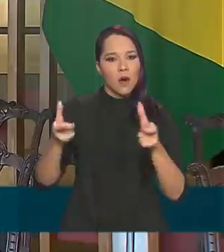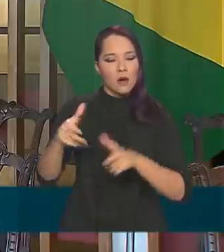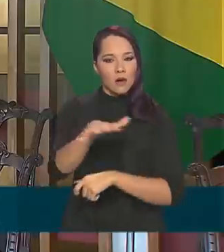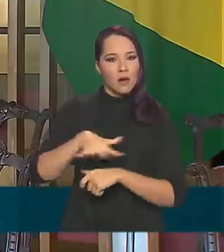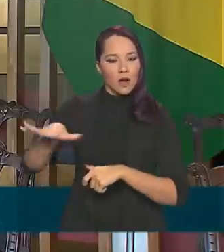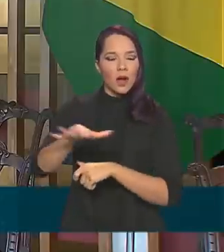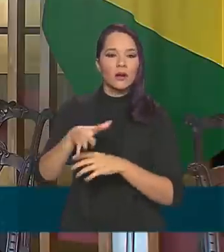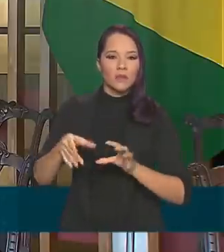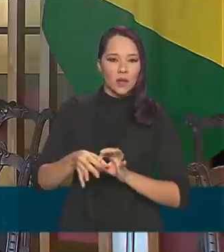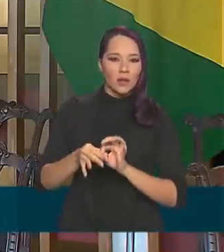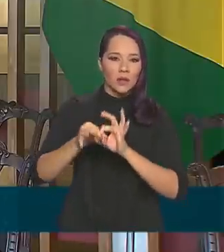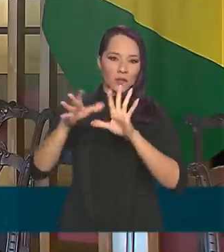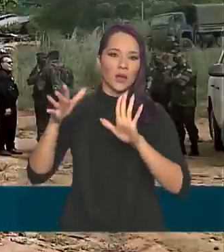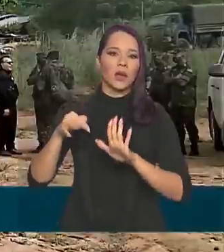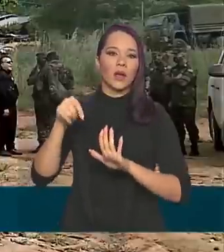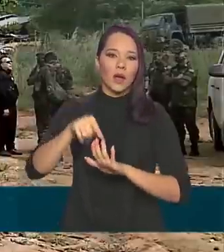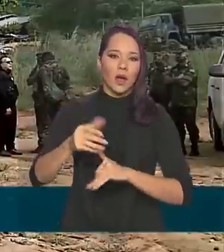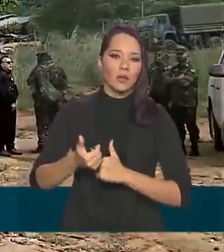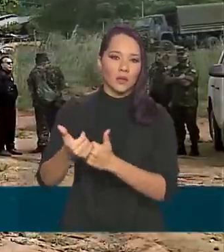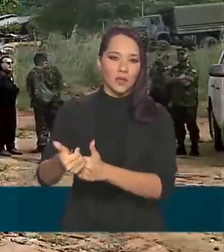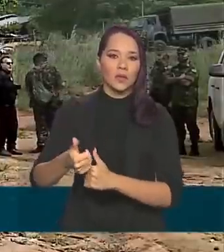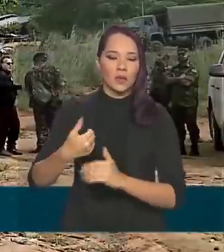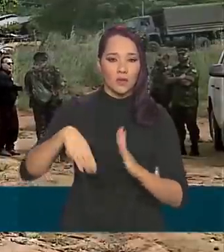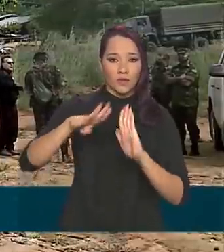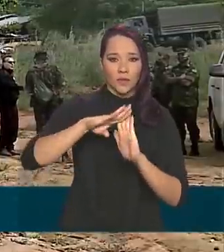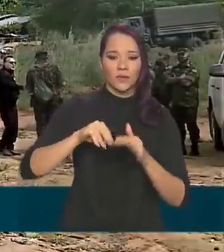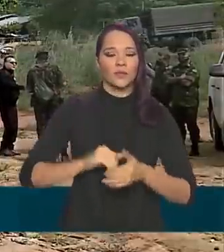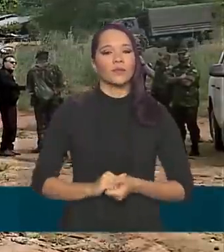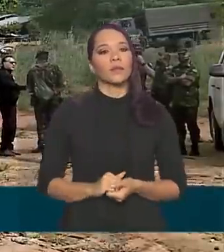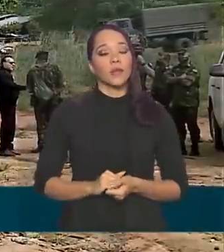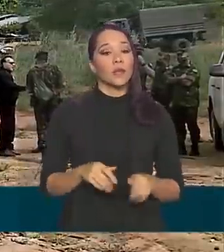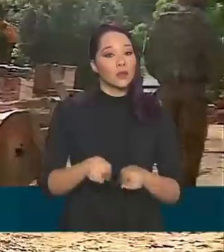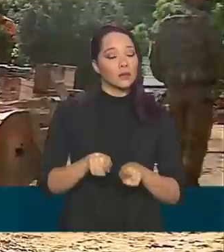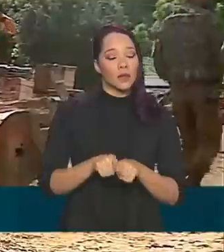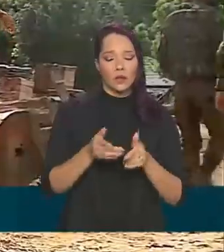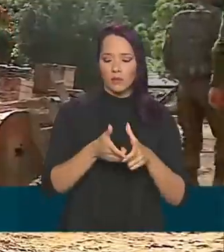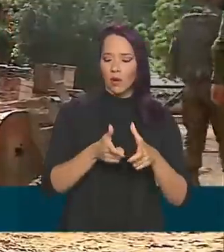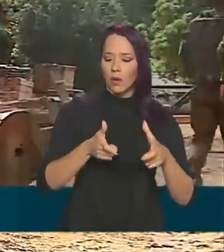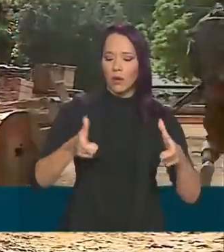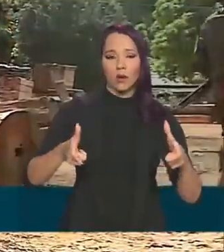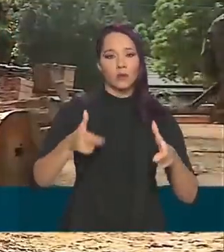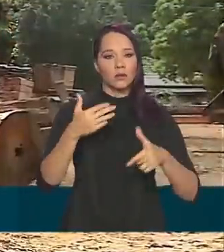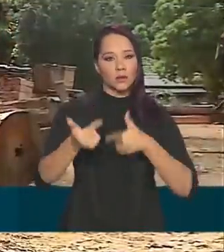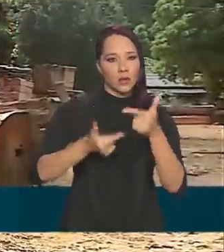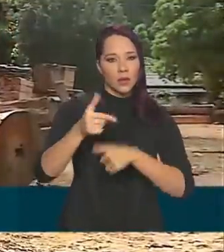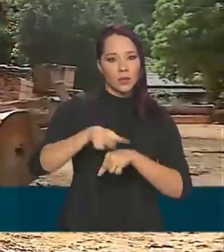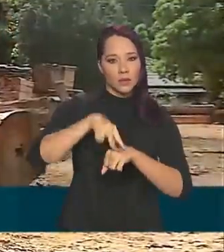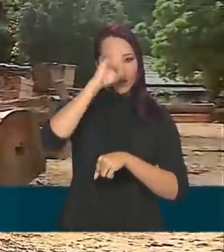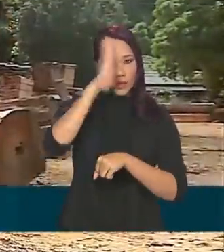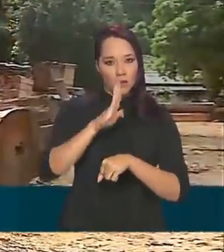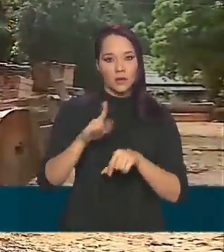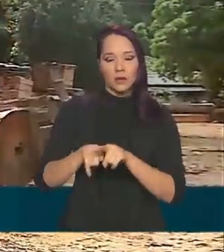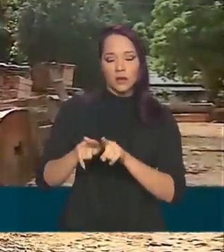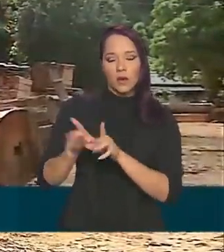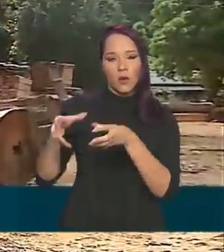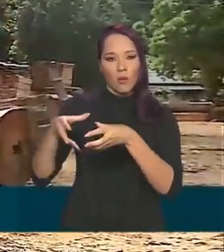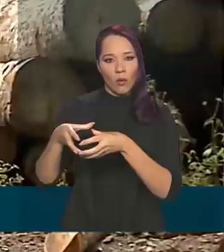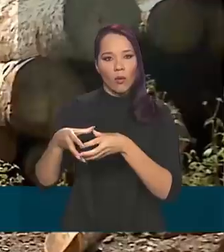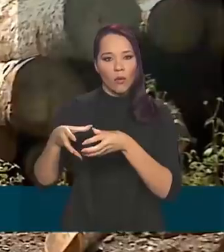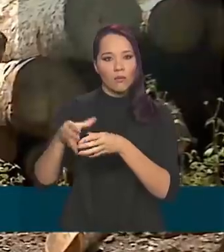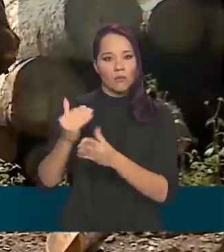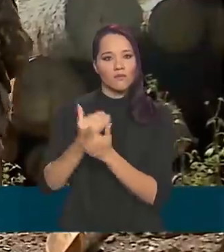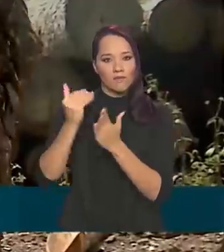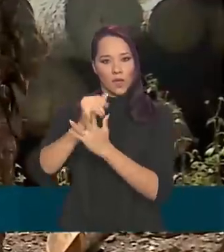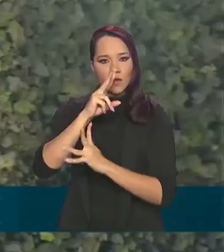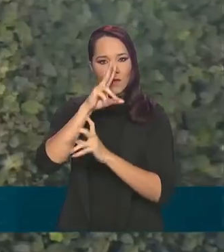liberar o auxílio das Forças Armadas. Além da extensão da Operação Verde Brasil e de ações para fortalecer os órgãos de combate a